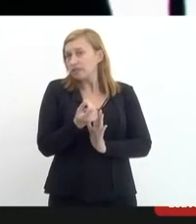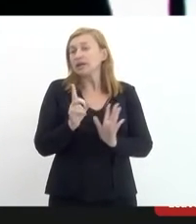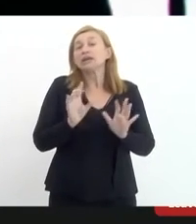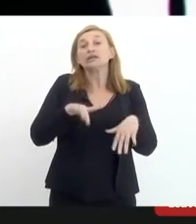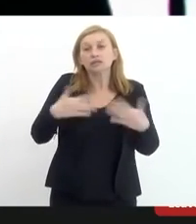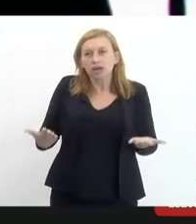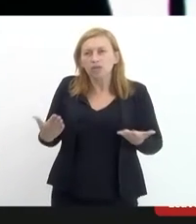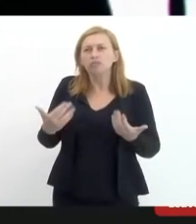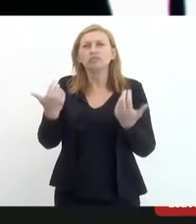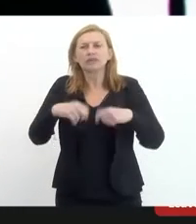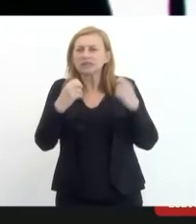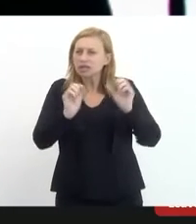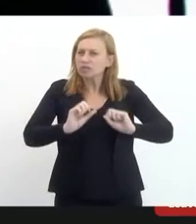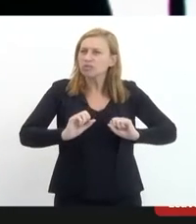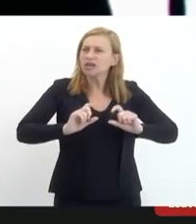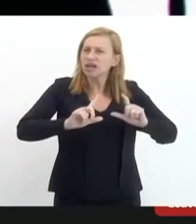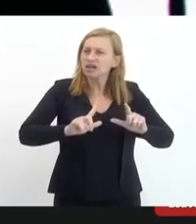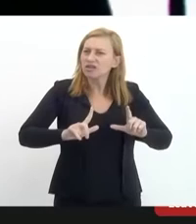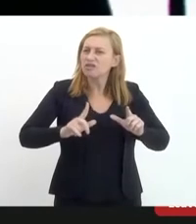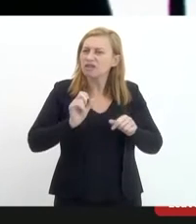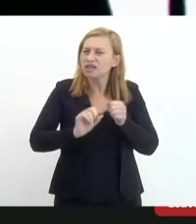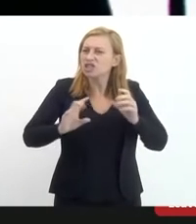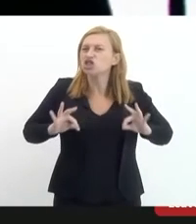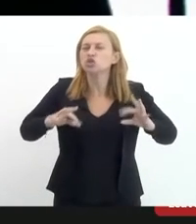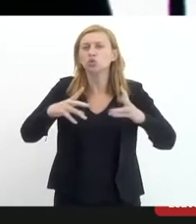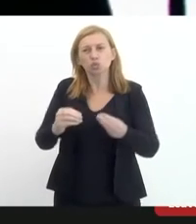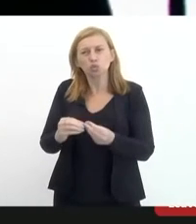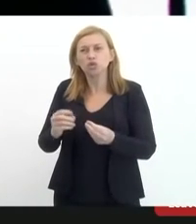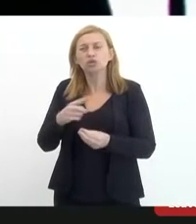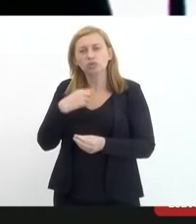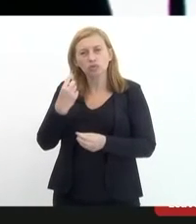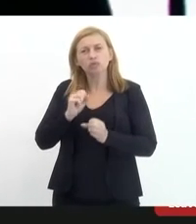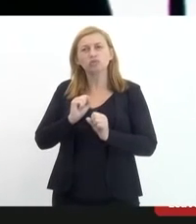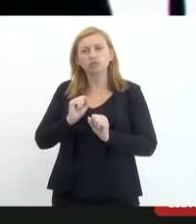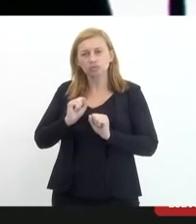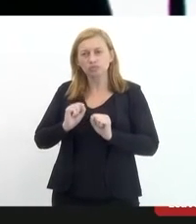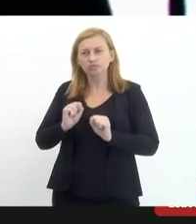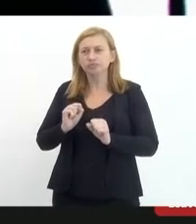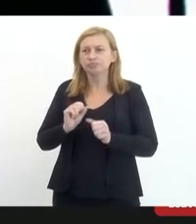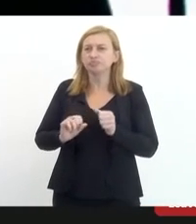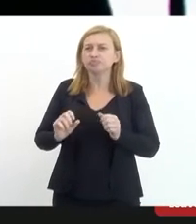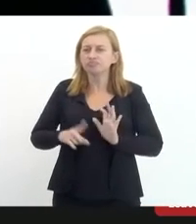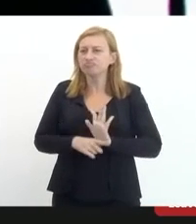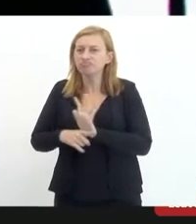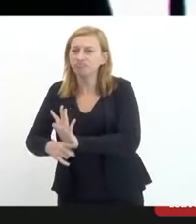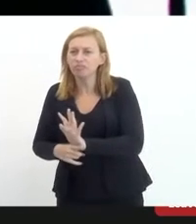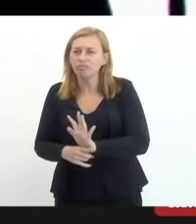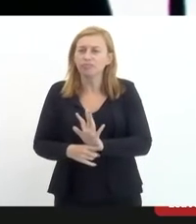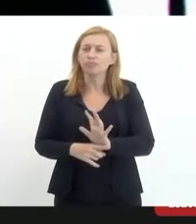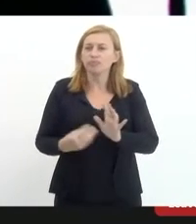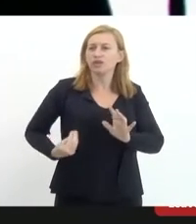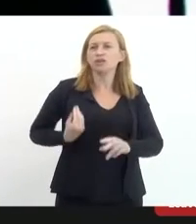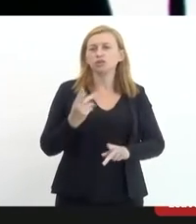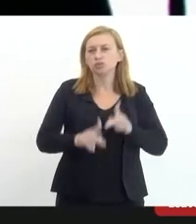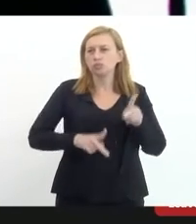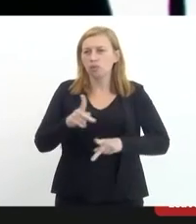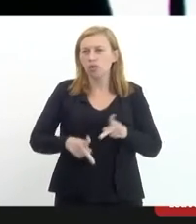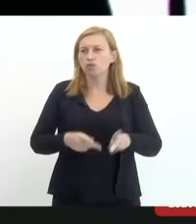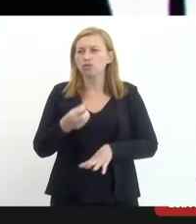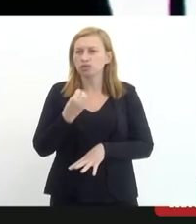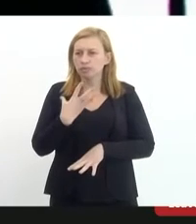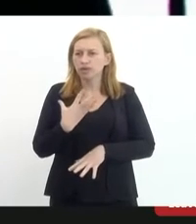nós devemos fazer de tudo mesmo, fazer tudo que tiver ao nosso alcance para facilitar a vida do cidadão de bem e, nesse caso